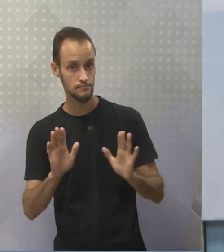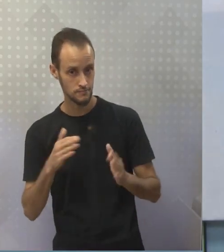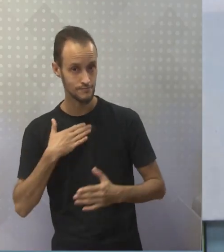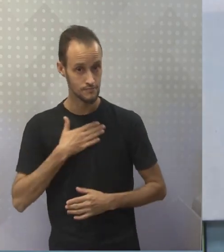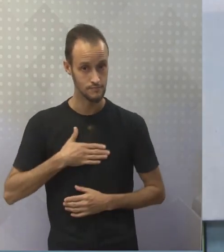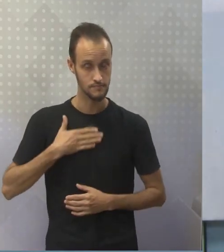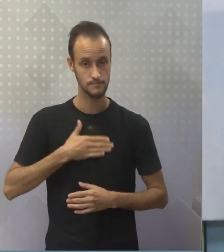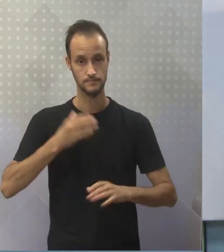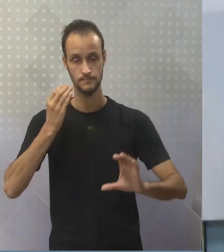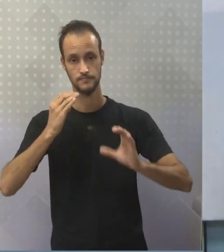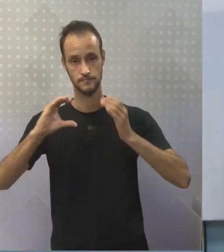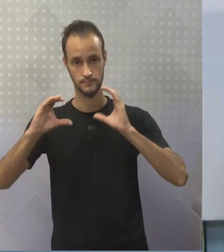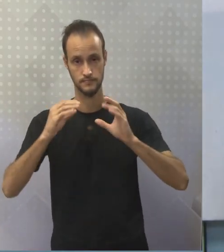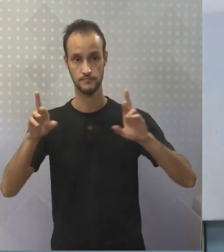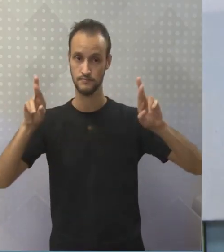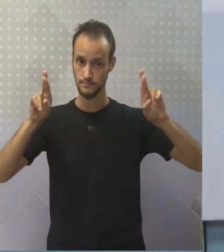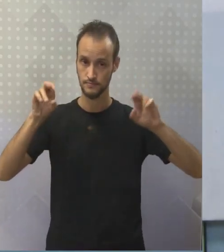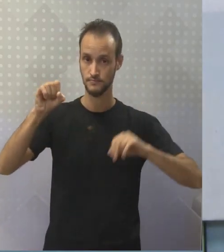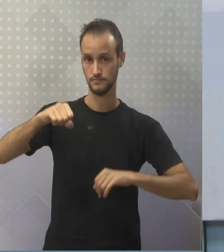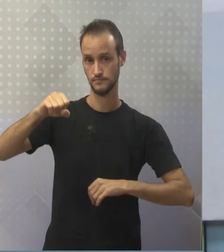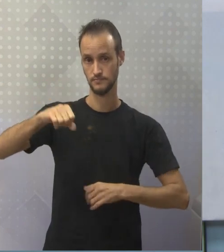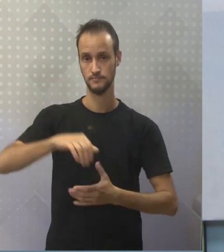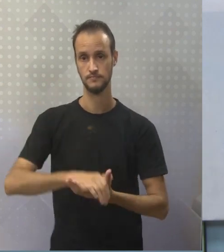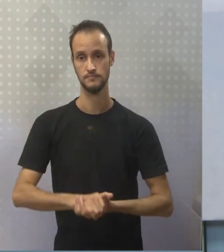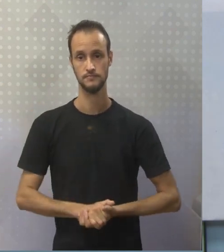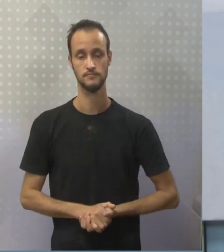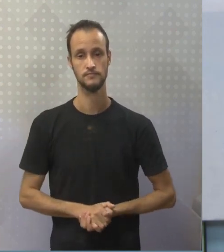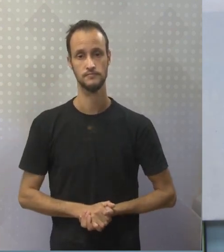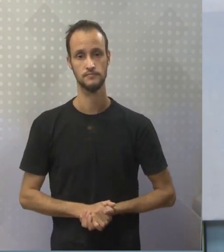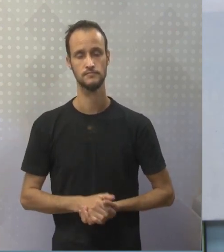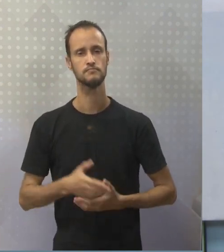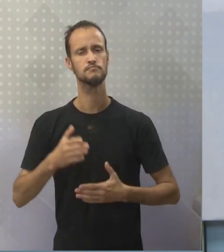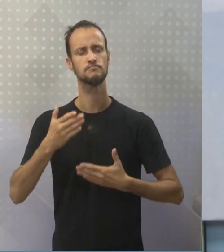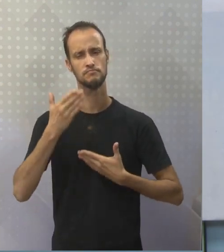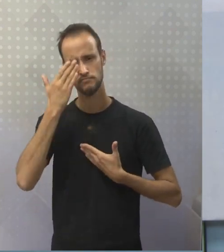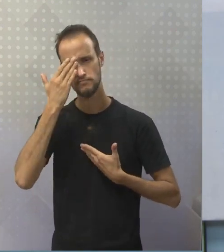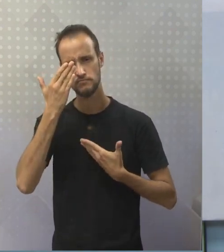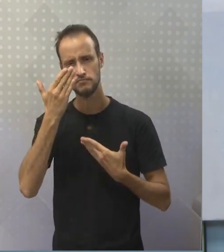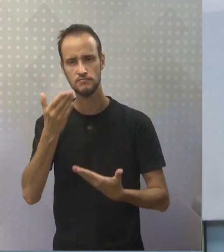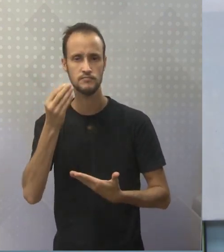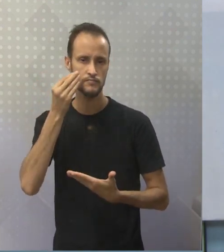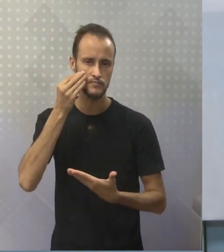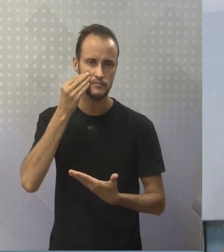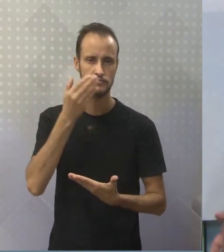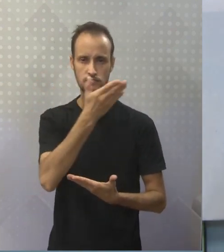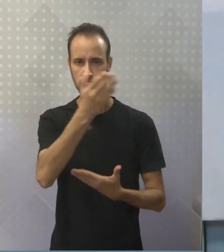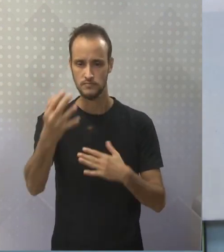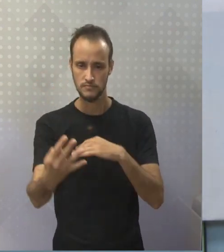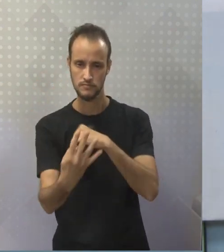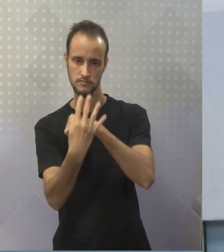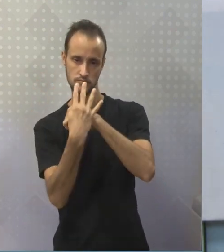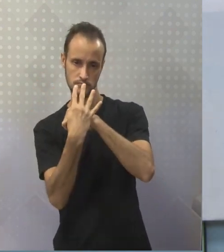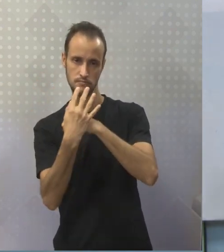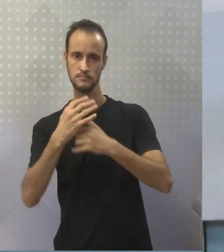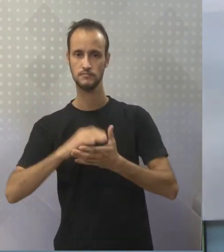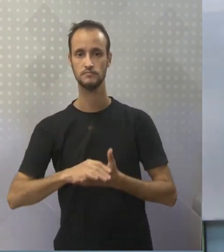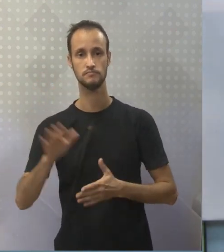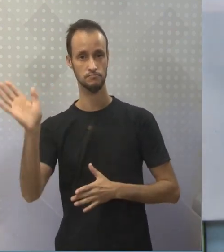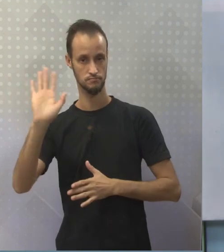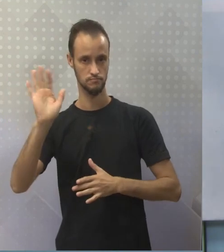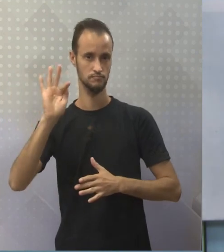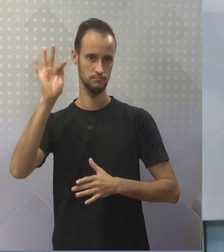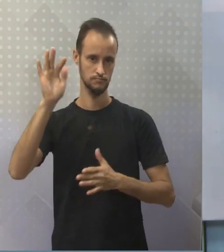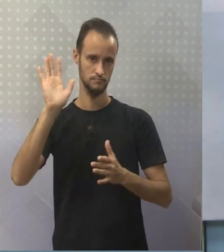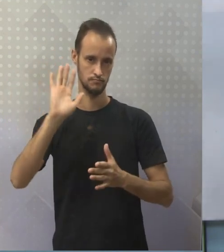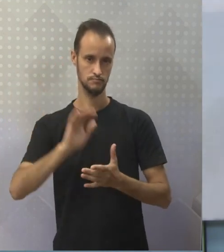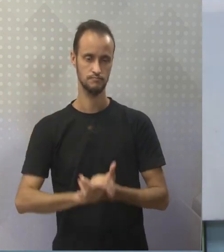gostaram da canção? Eu espero que sim Então pessoal eu agradeço bastante a oportunidade que vocês me deram certo? E até a próxima